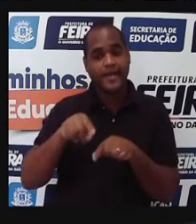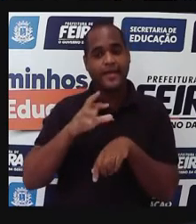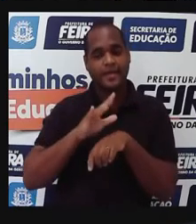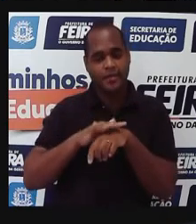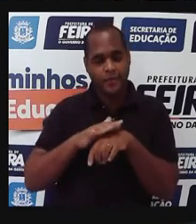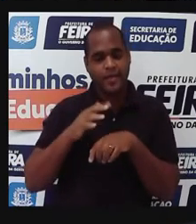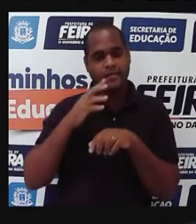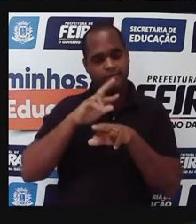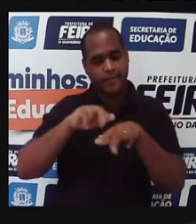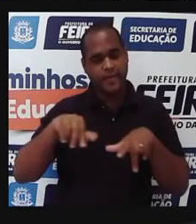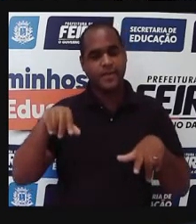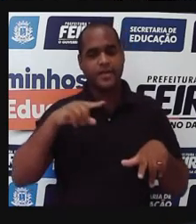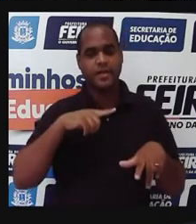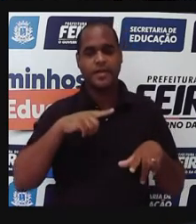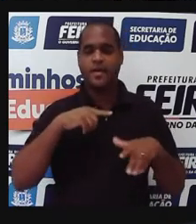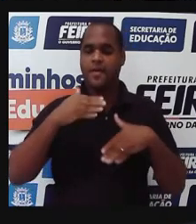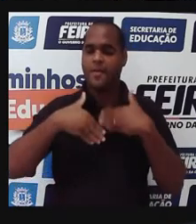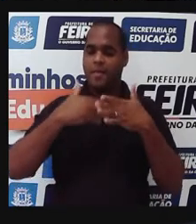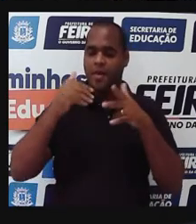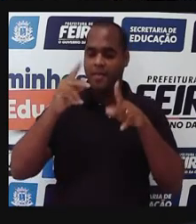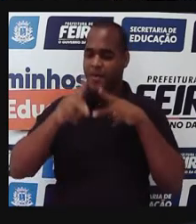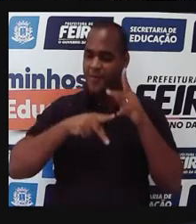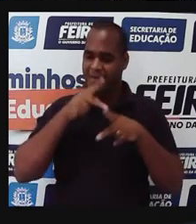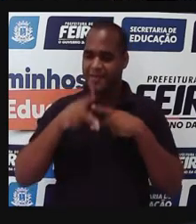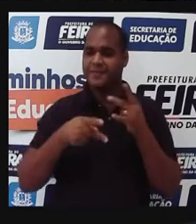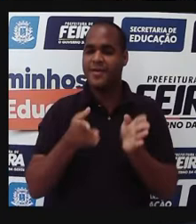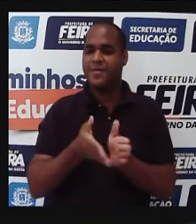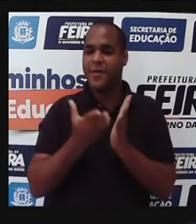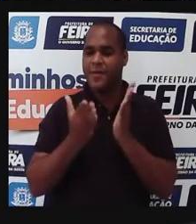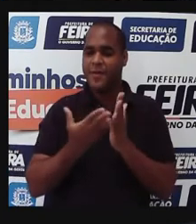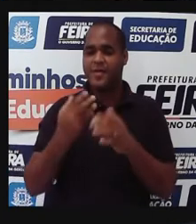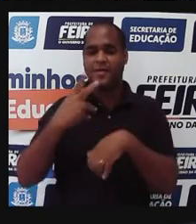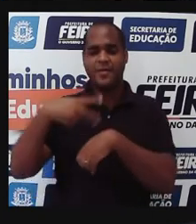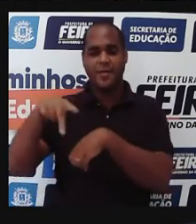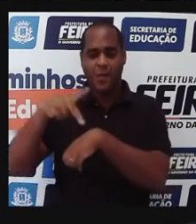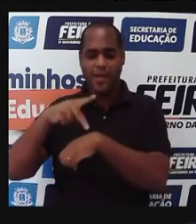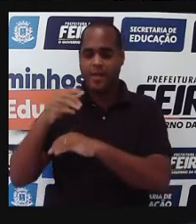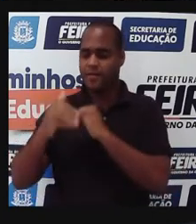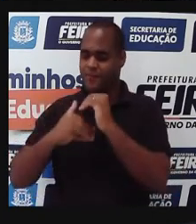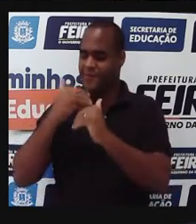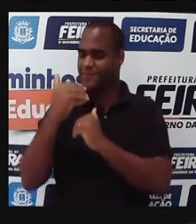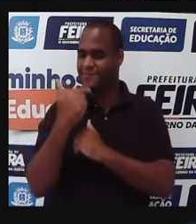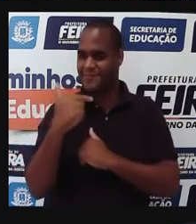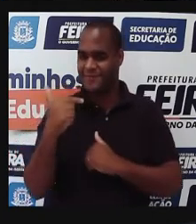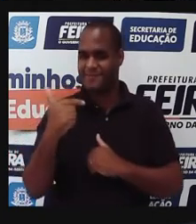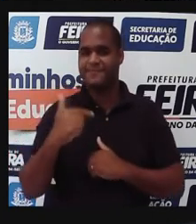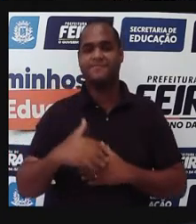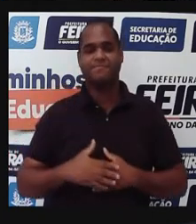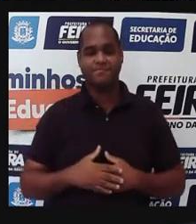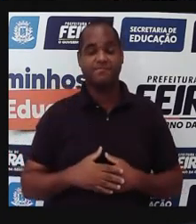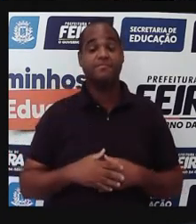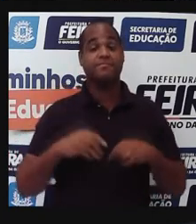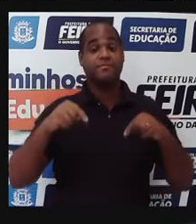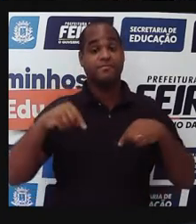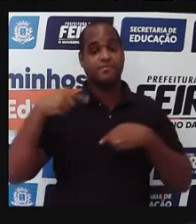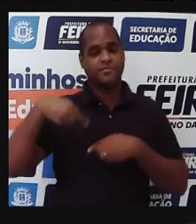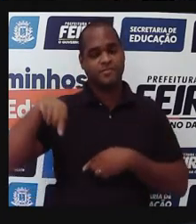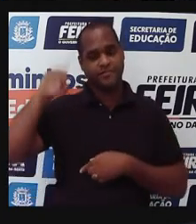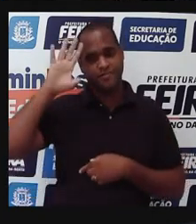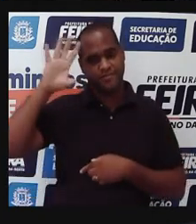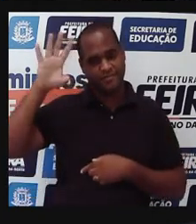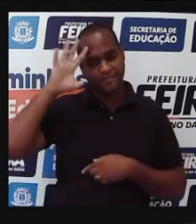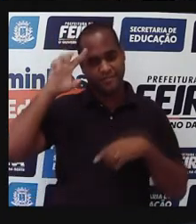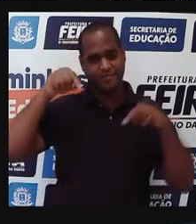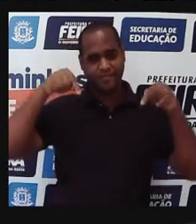que afetam a população mais pobre dos países menos desenvolvidos, tá? Então, se a gente for pensar